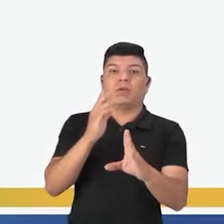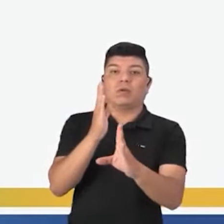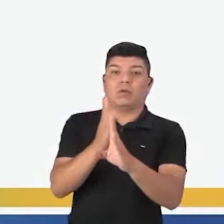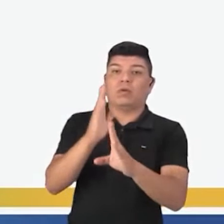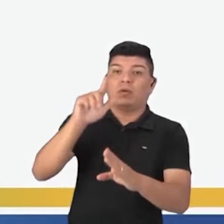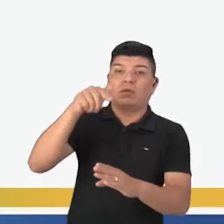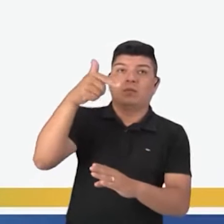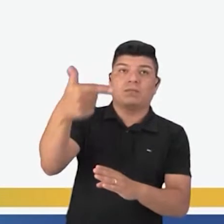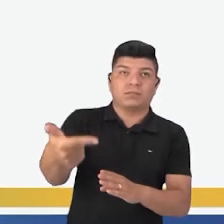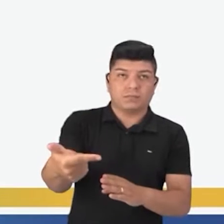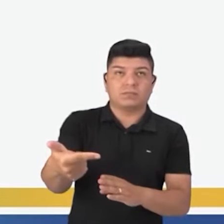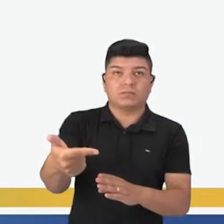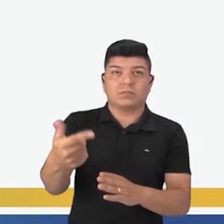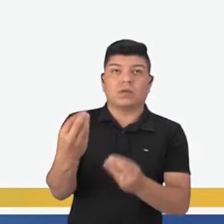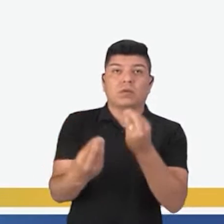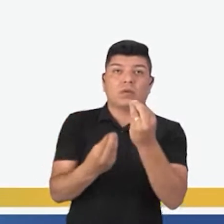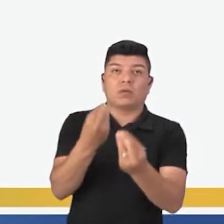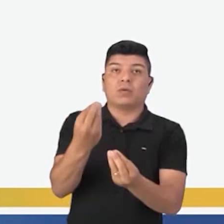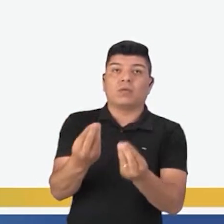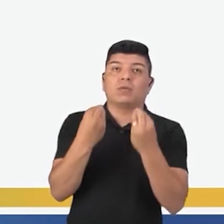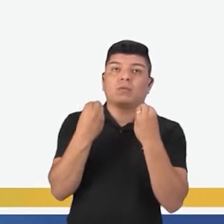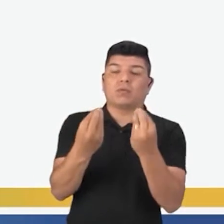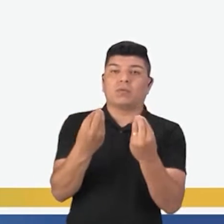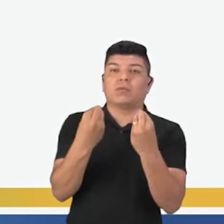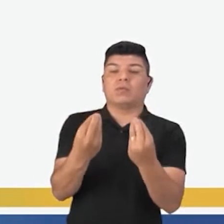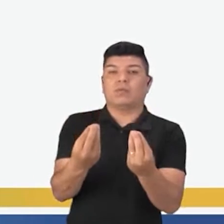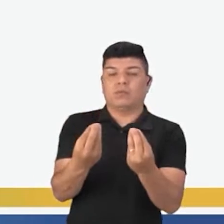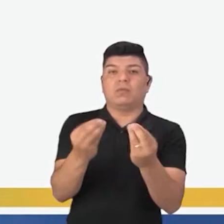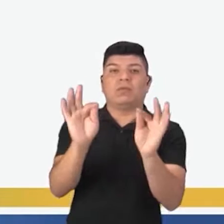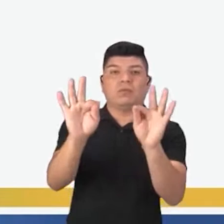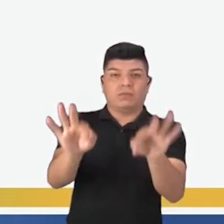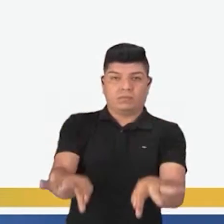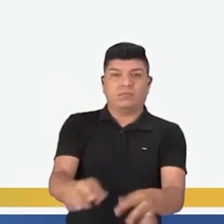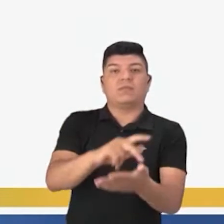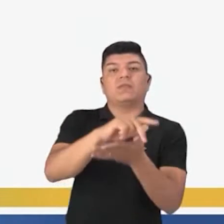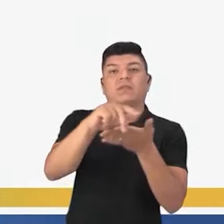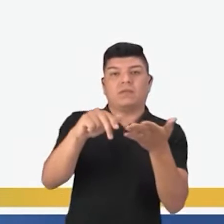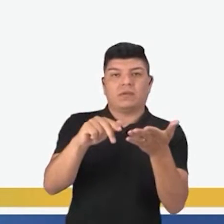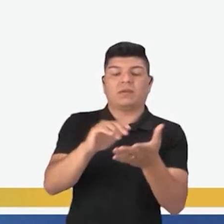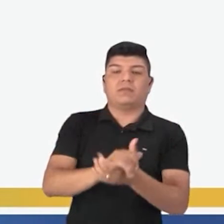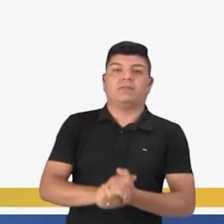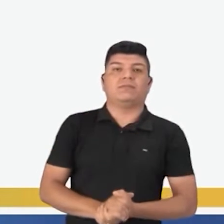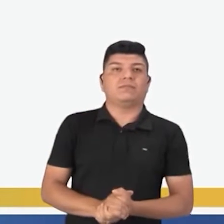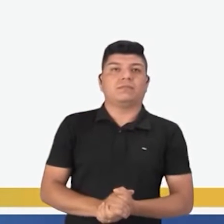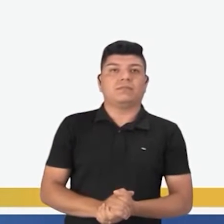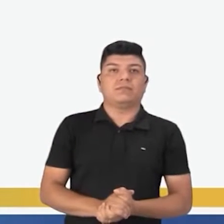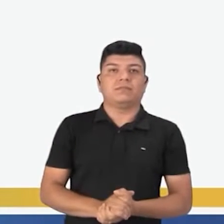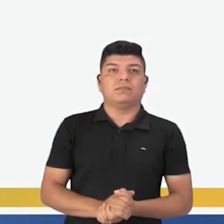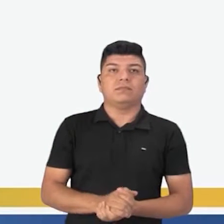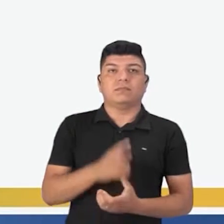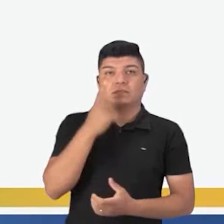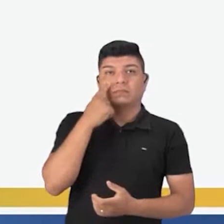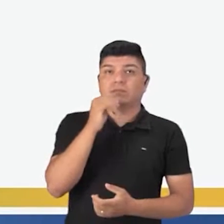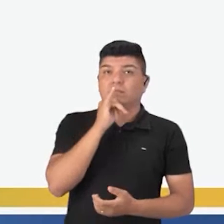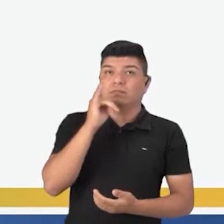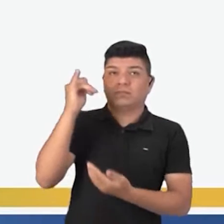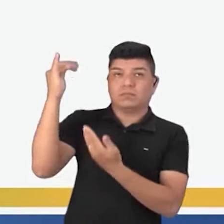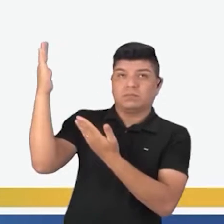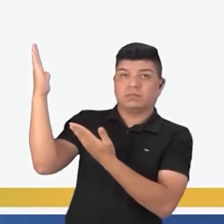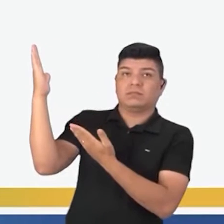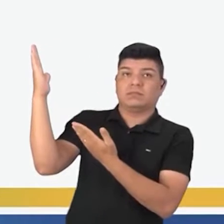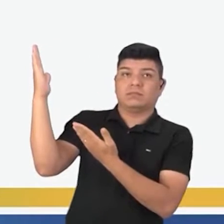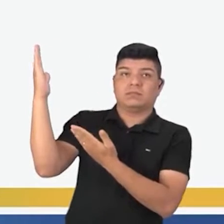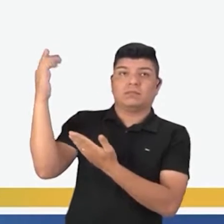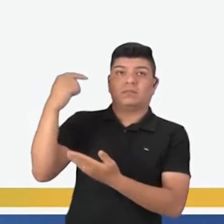por isso, por seguinte, de modo que, por fim e etc. Vamos ao nosso